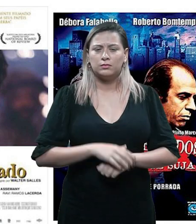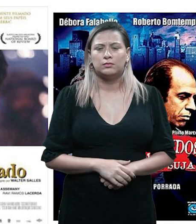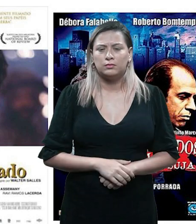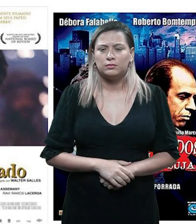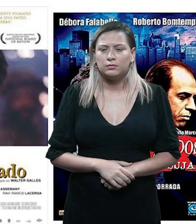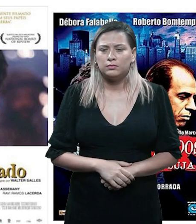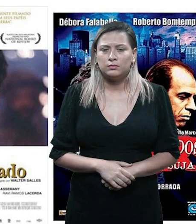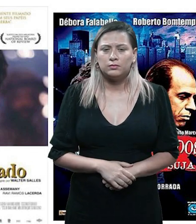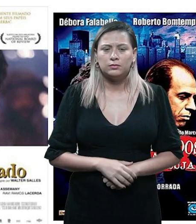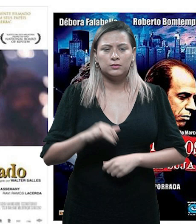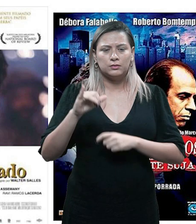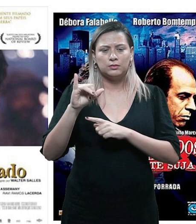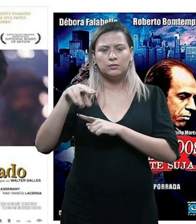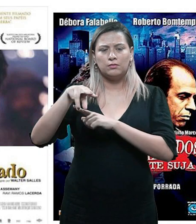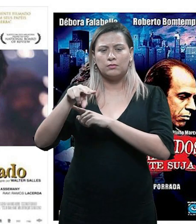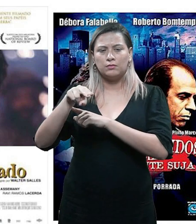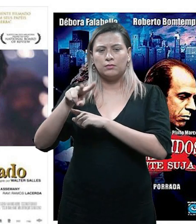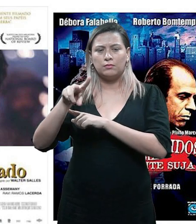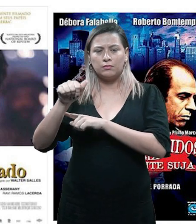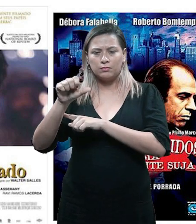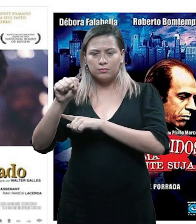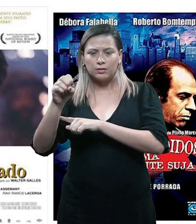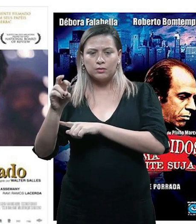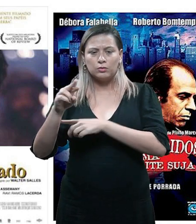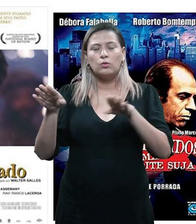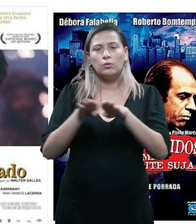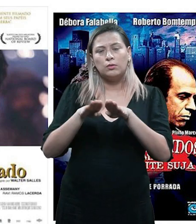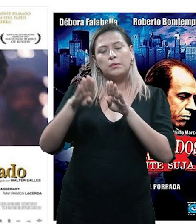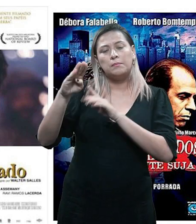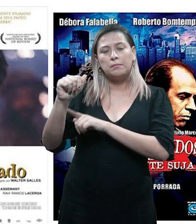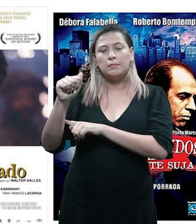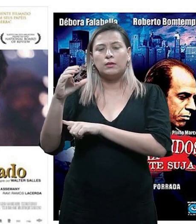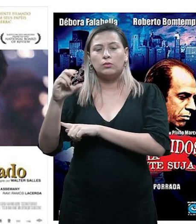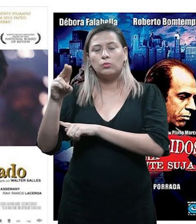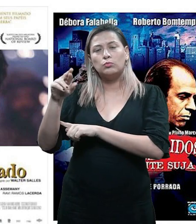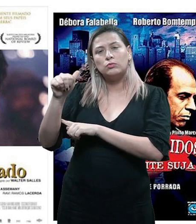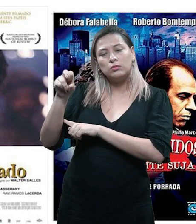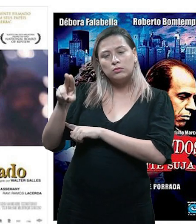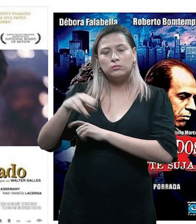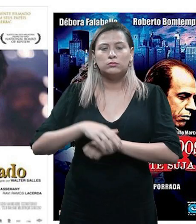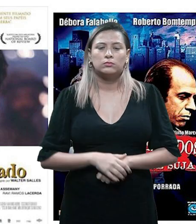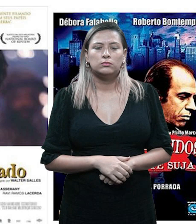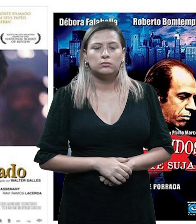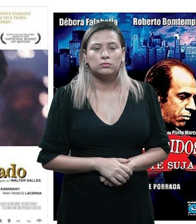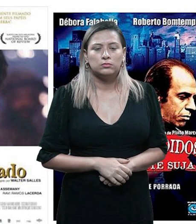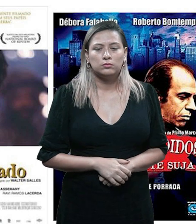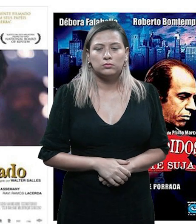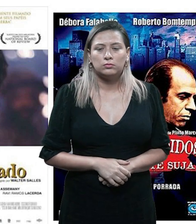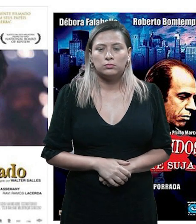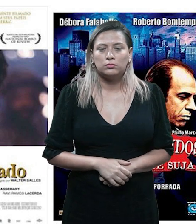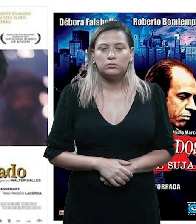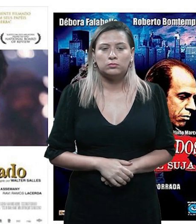sobre a escaleta do invasor. Já falei um pouco sobre Bacurau. Nós lemos a storyline